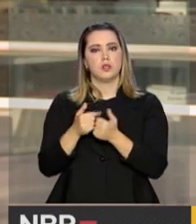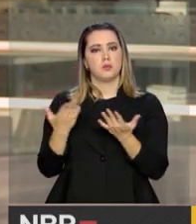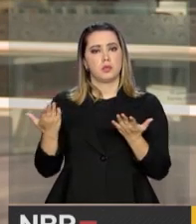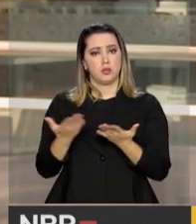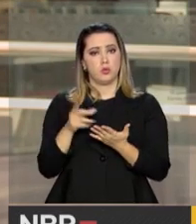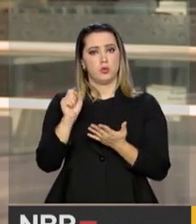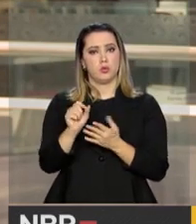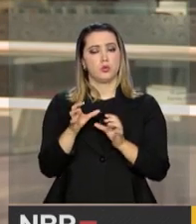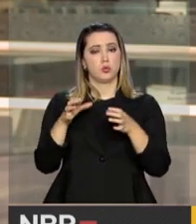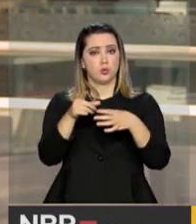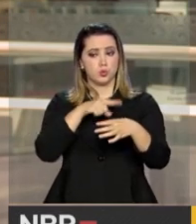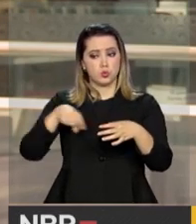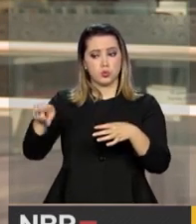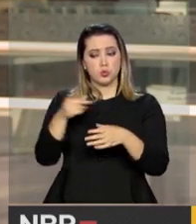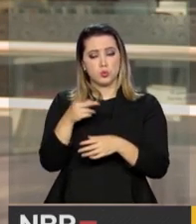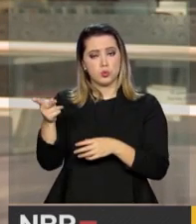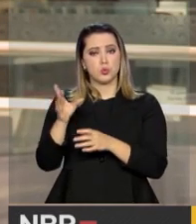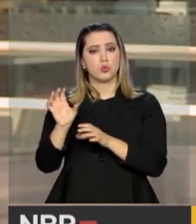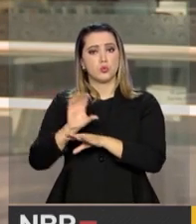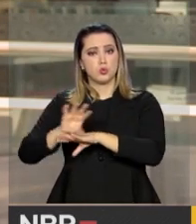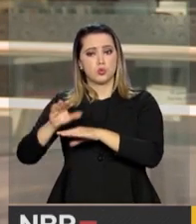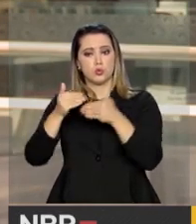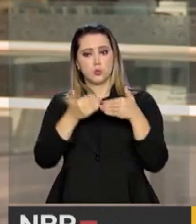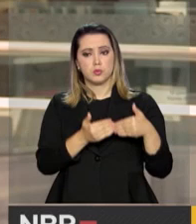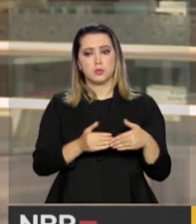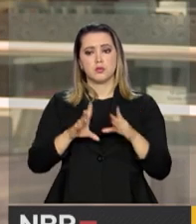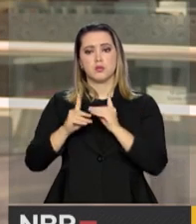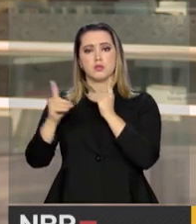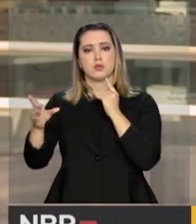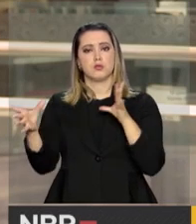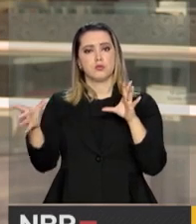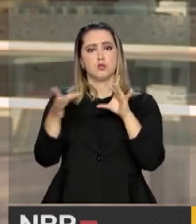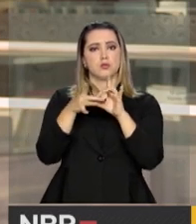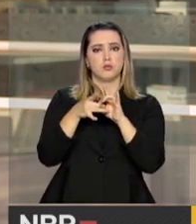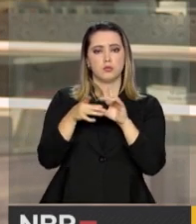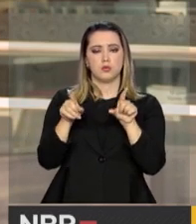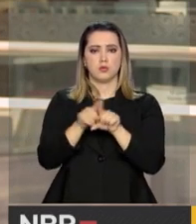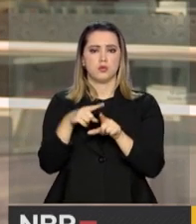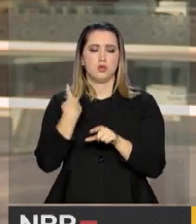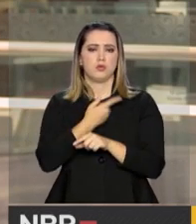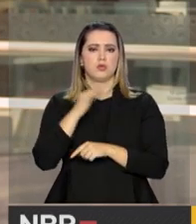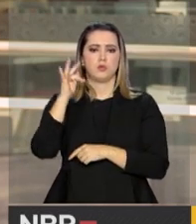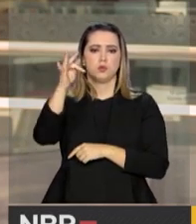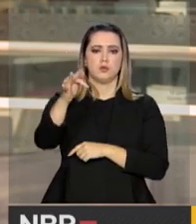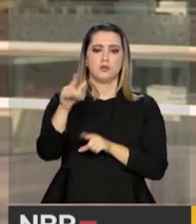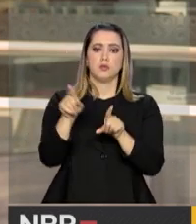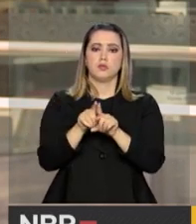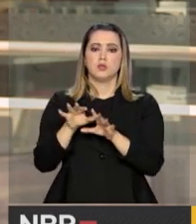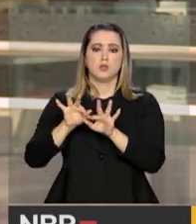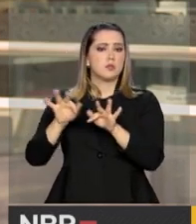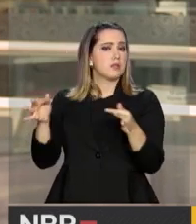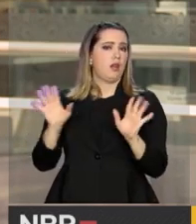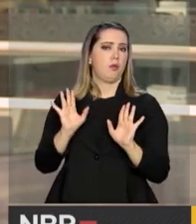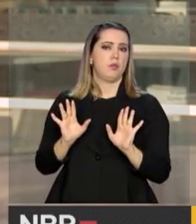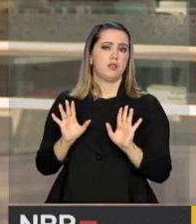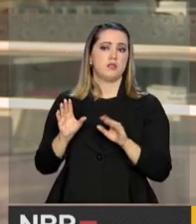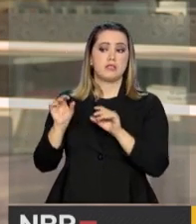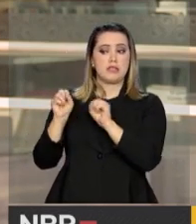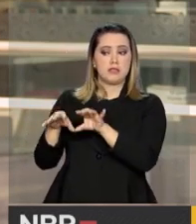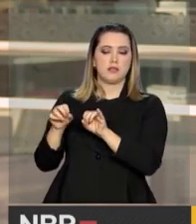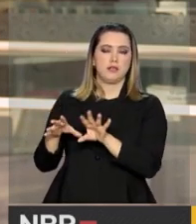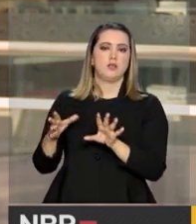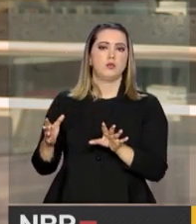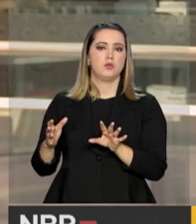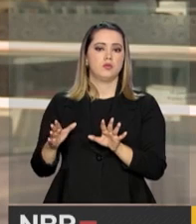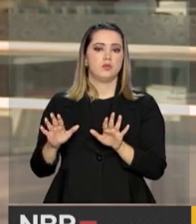modalidade e fundamental para que isso aconteça, para que isso aconteça, né, que nós tenhamos no futuro, simplesmente, educação.